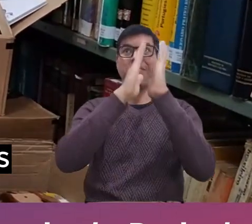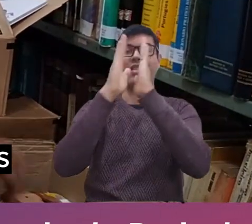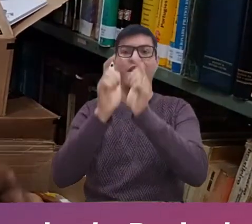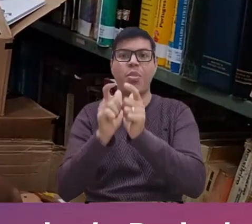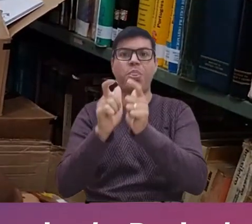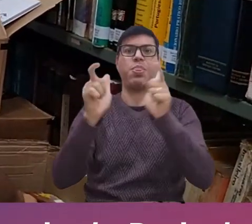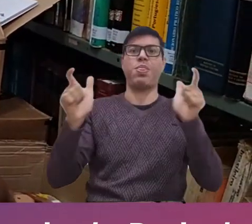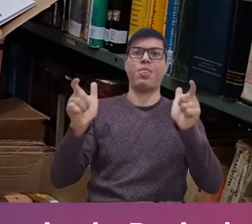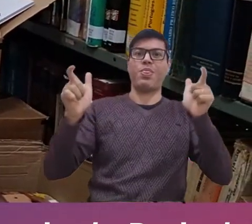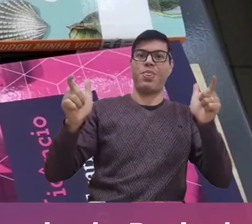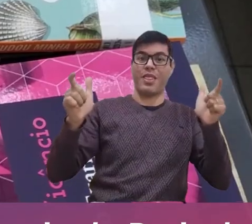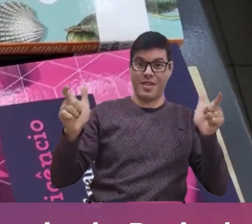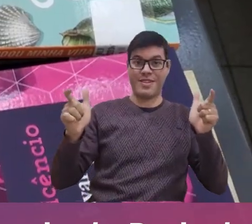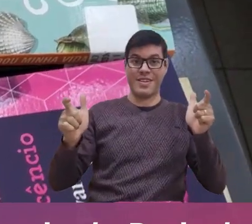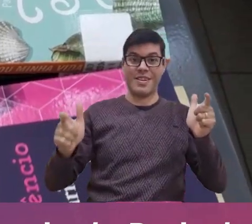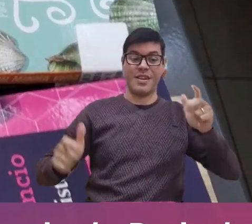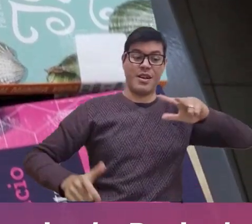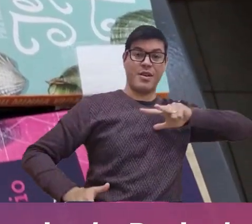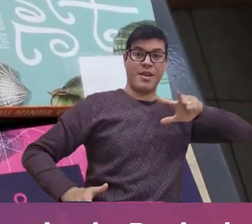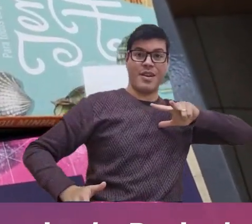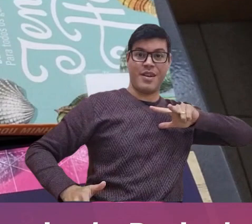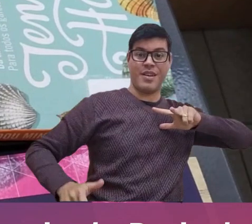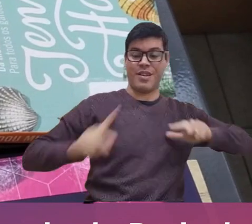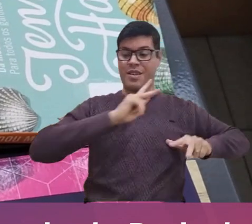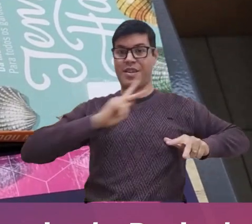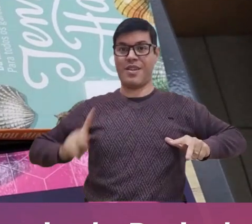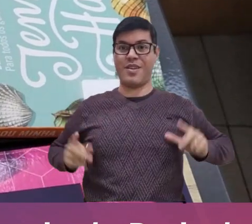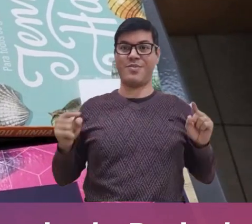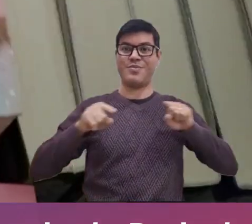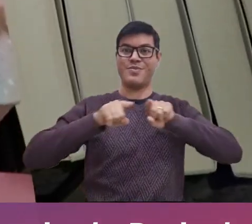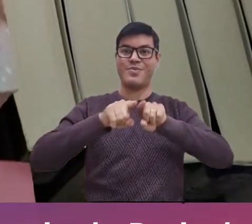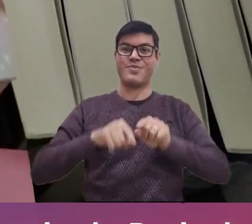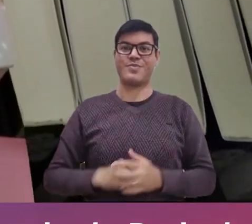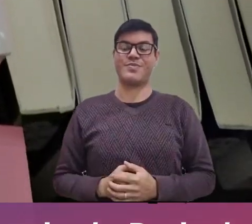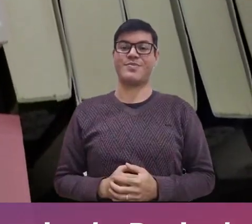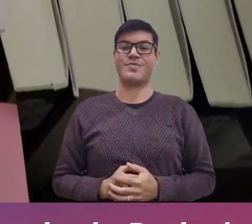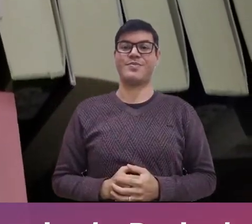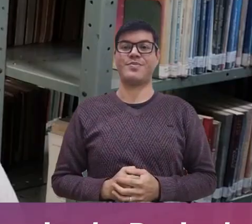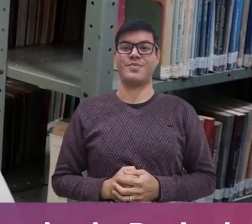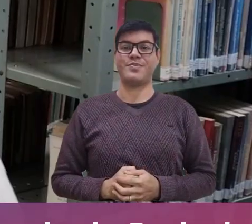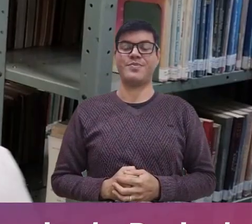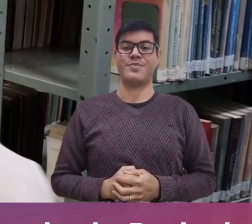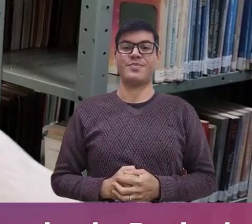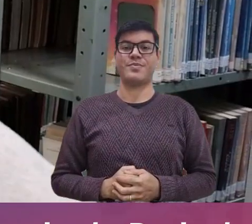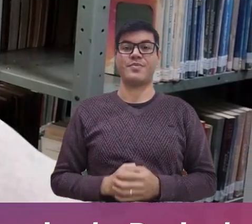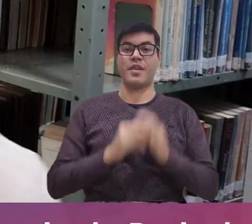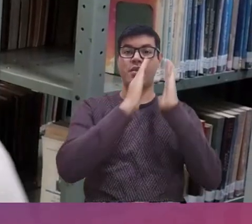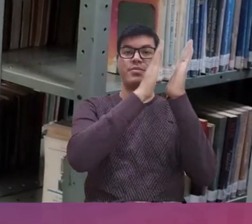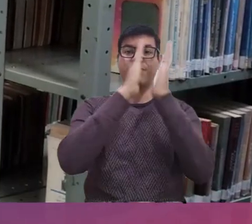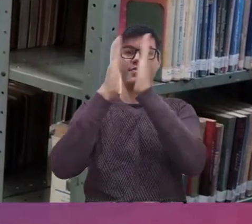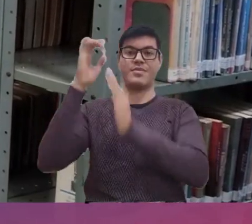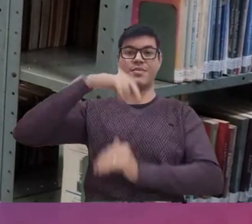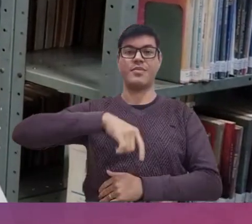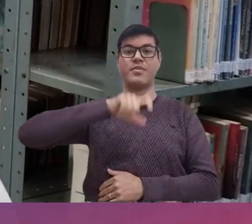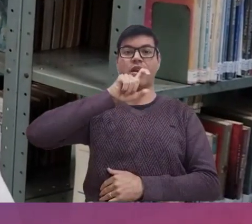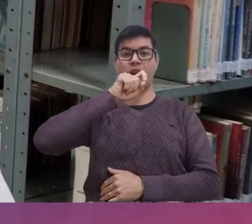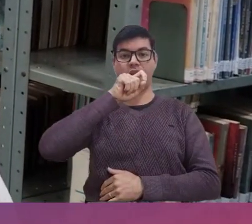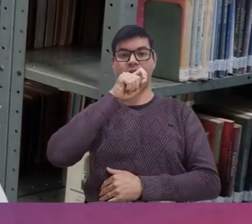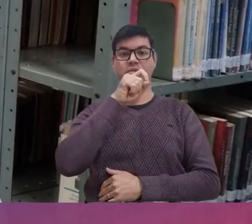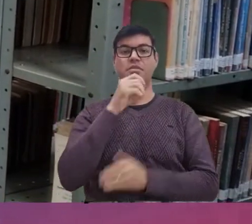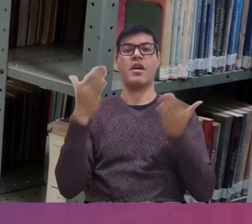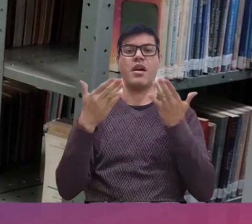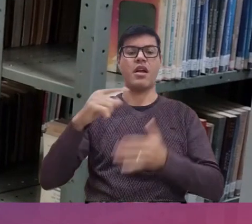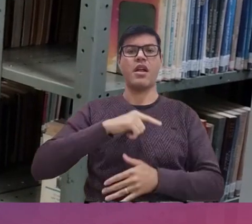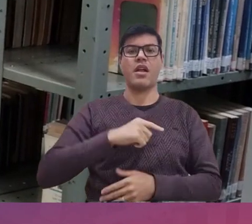Bibliotecas, uma parceria da iniciativa privada com a administração pública. A Biblioteca Municipal de Araras passa